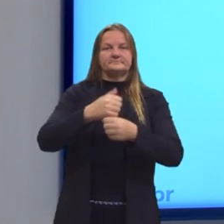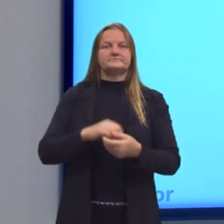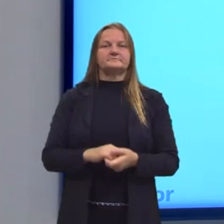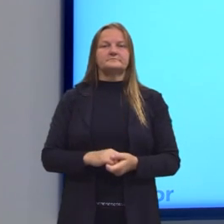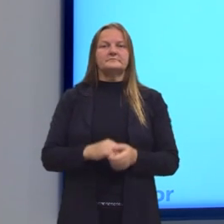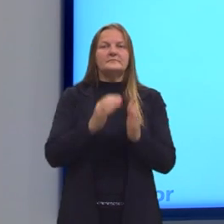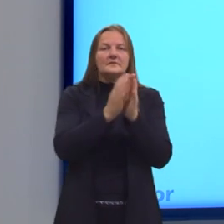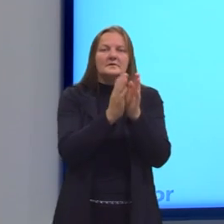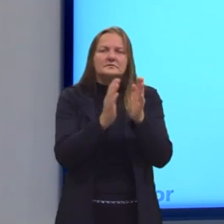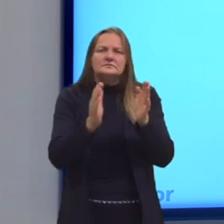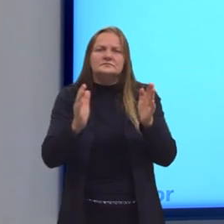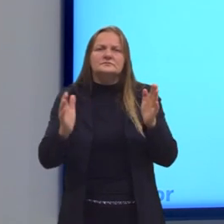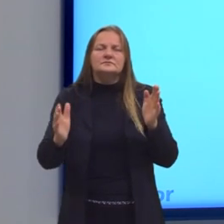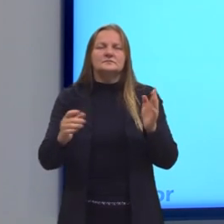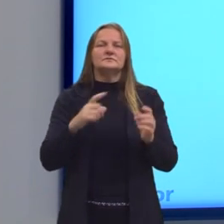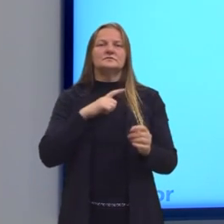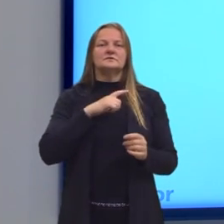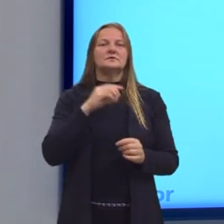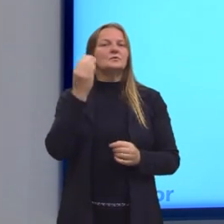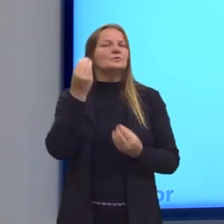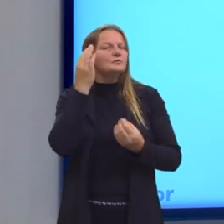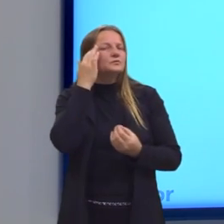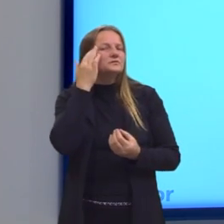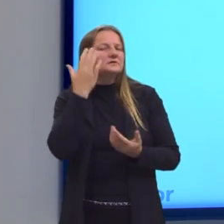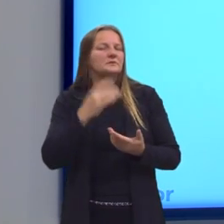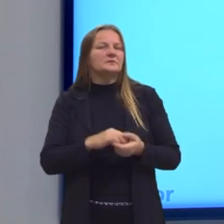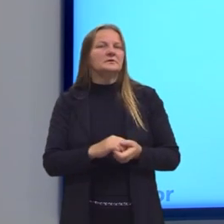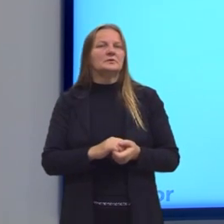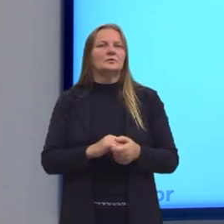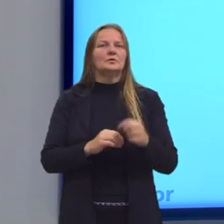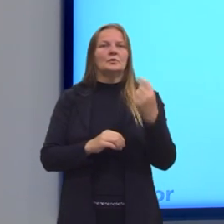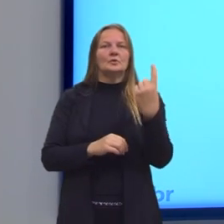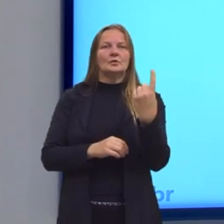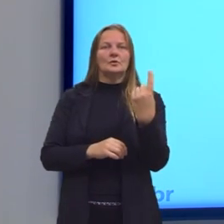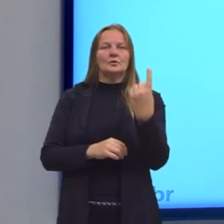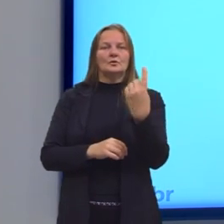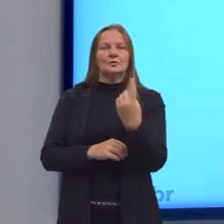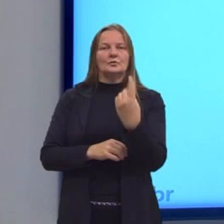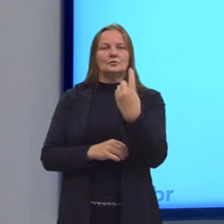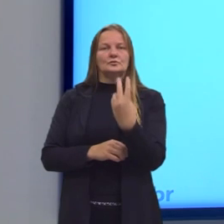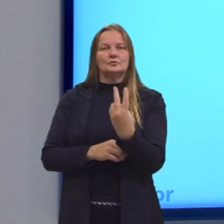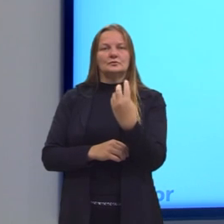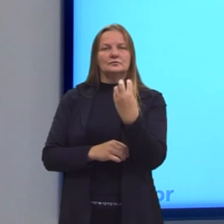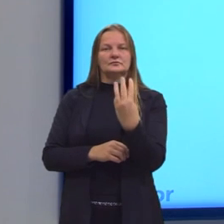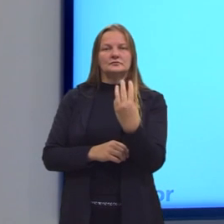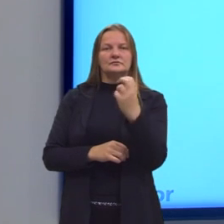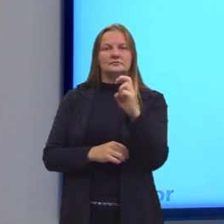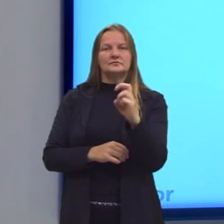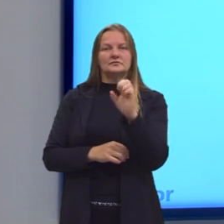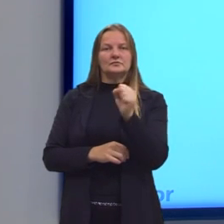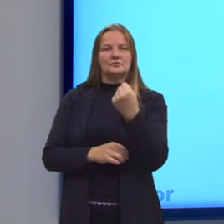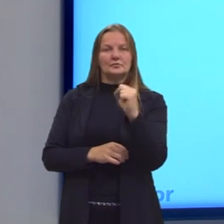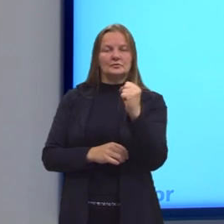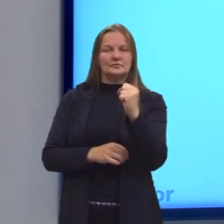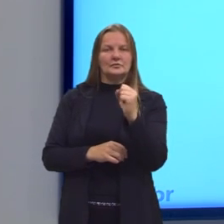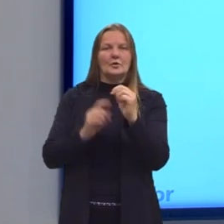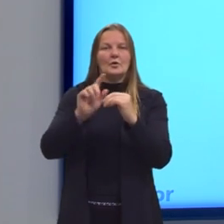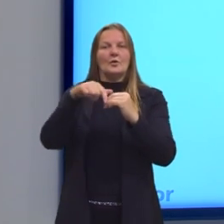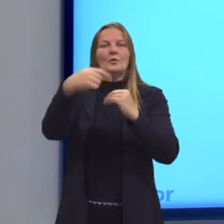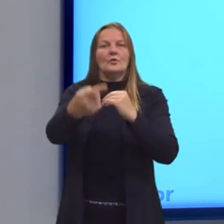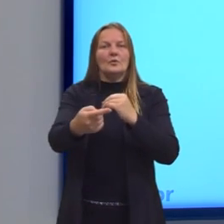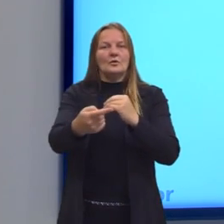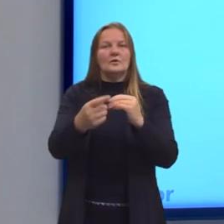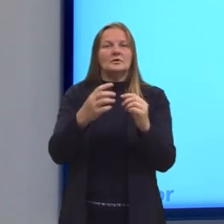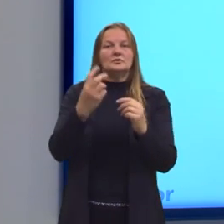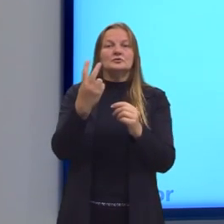Seguindo a nossa sequência, nós temos que 1, 1, 2, 3, 5, 8. O próximo é